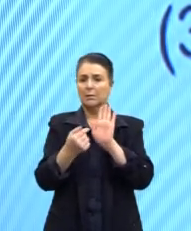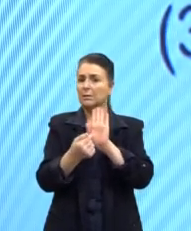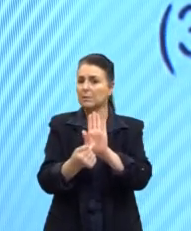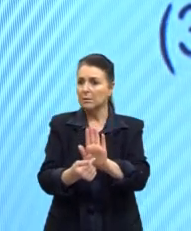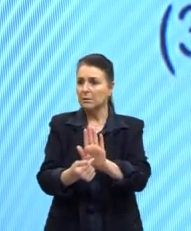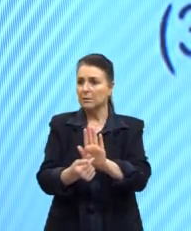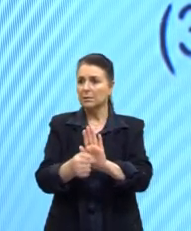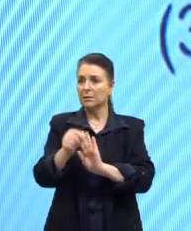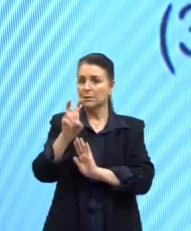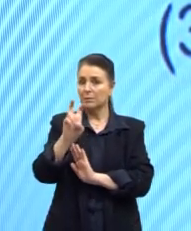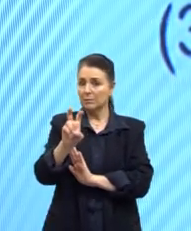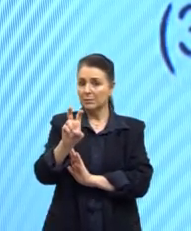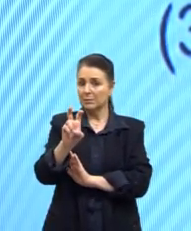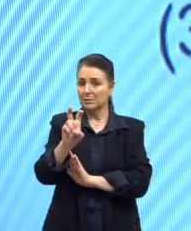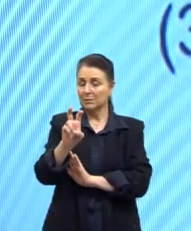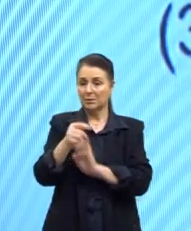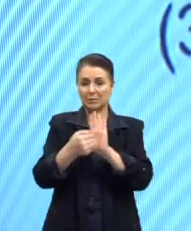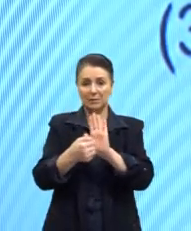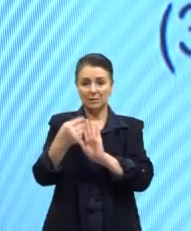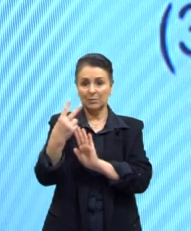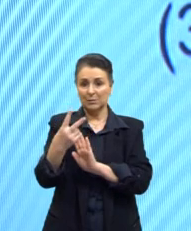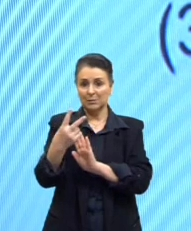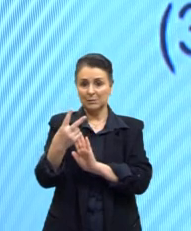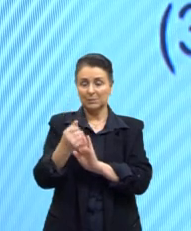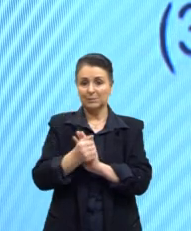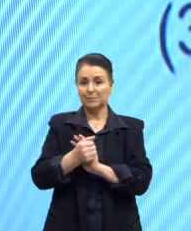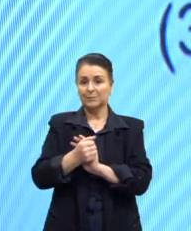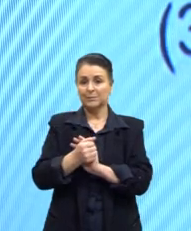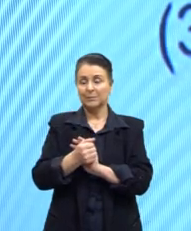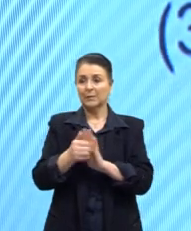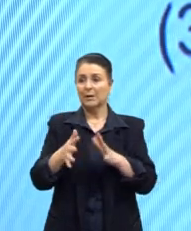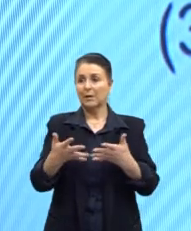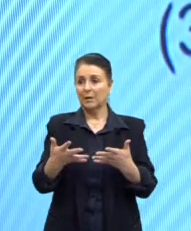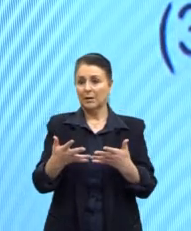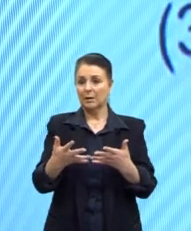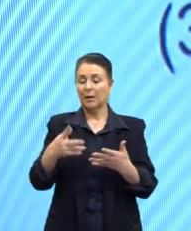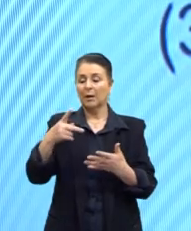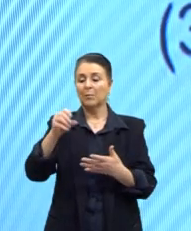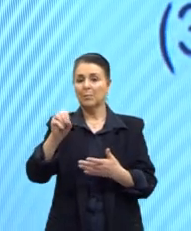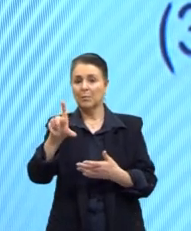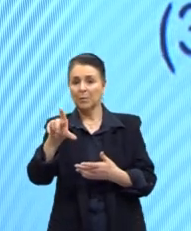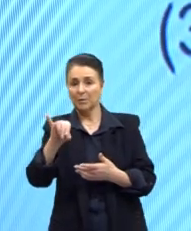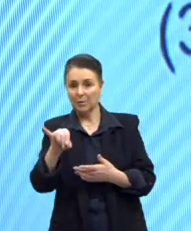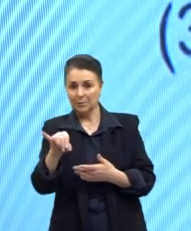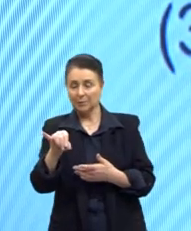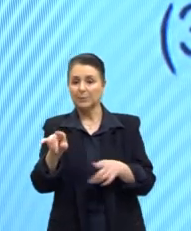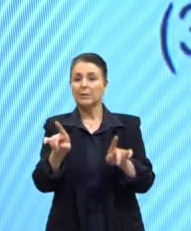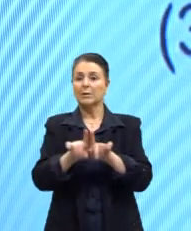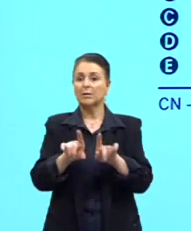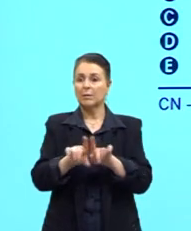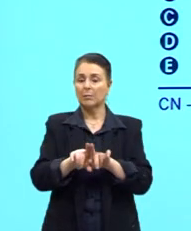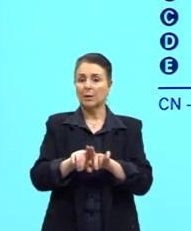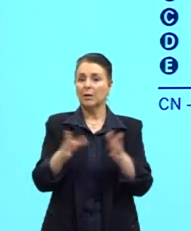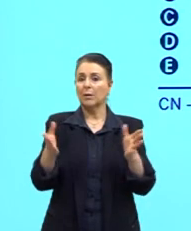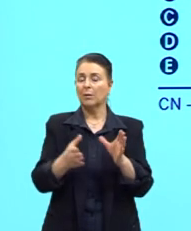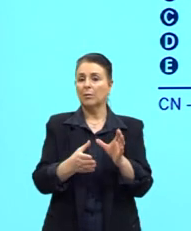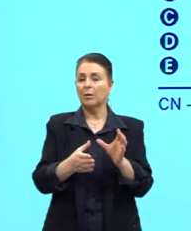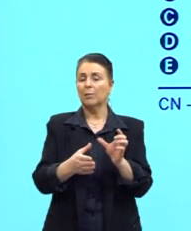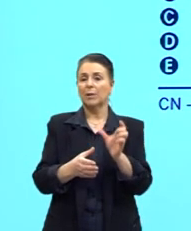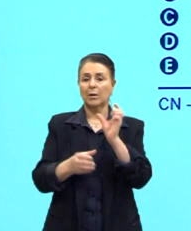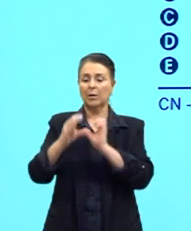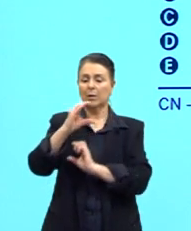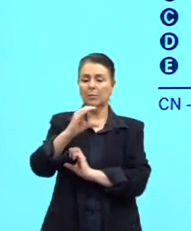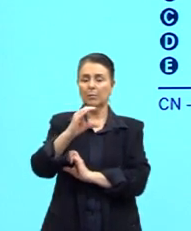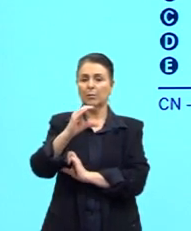duas insaturações, né? Então, ela é poliissaturada. Agora, carbono terminal, hidroxila no carbono